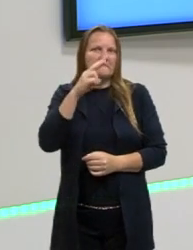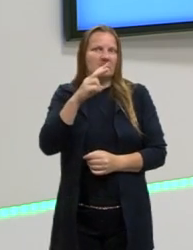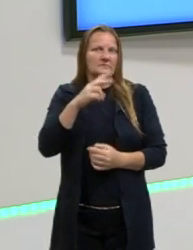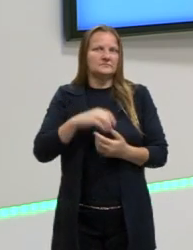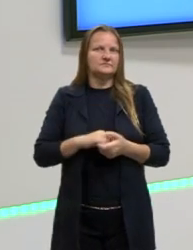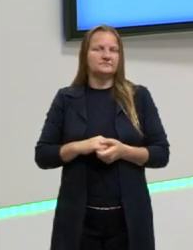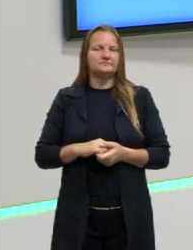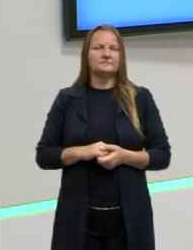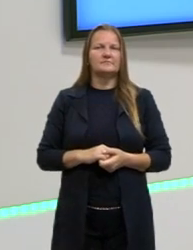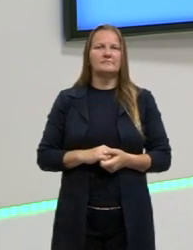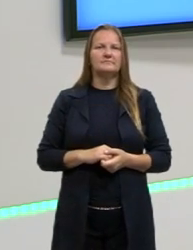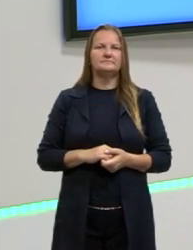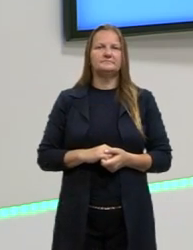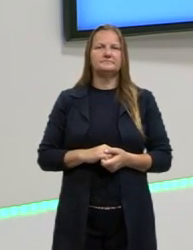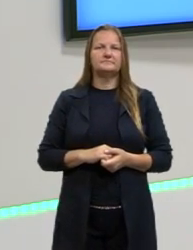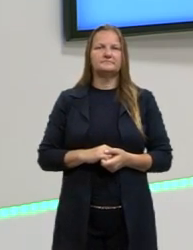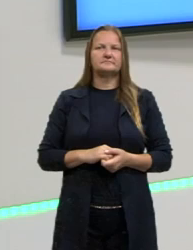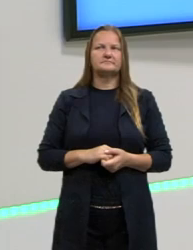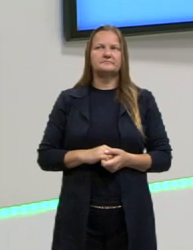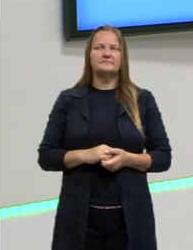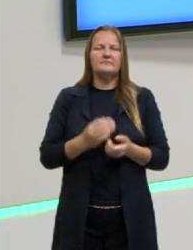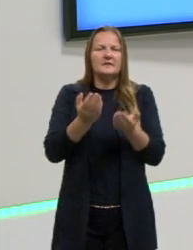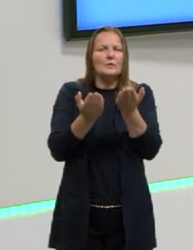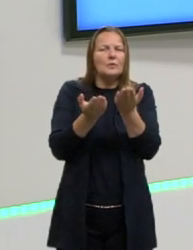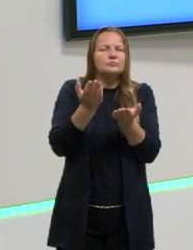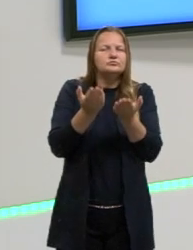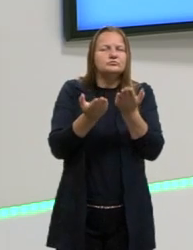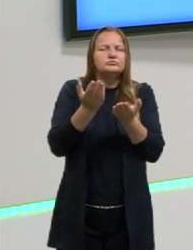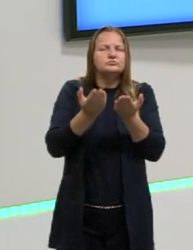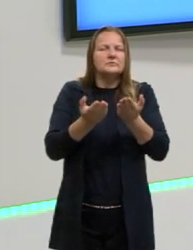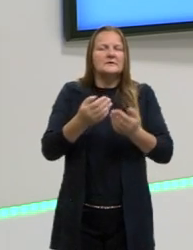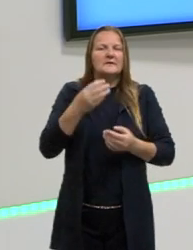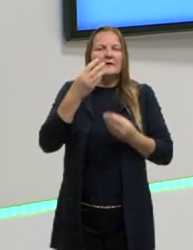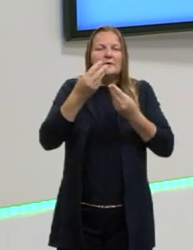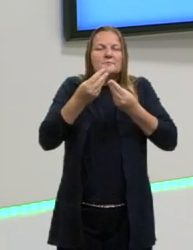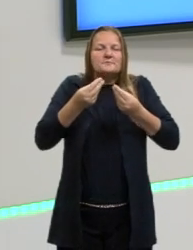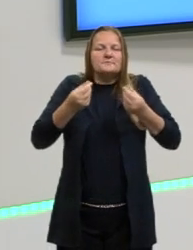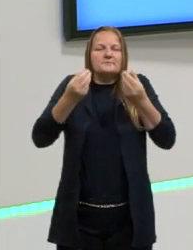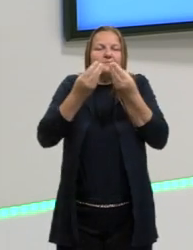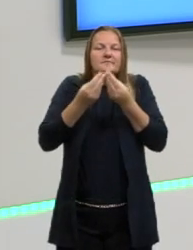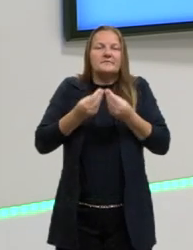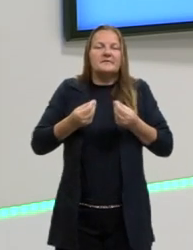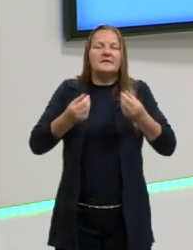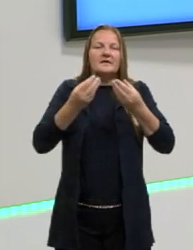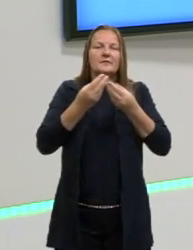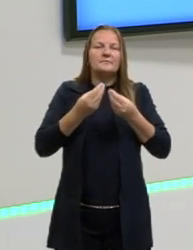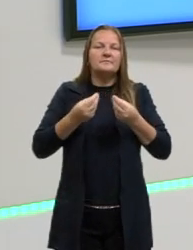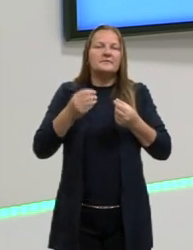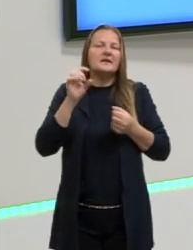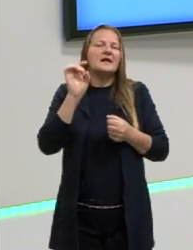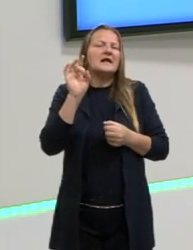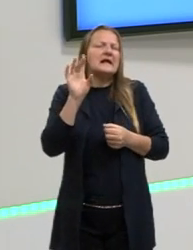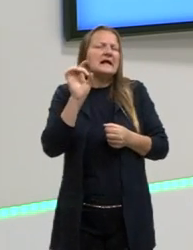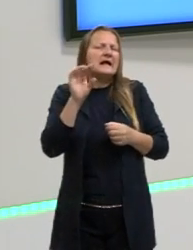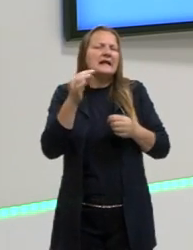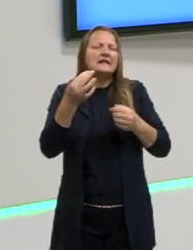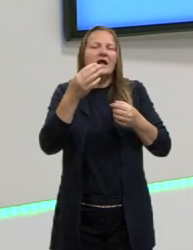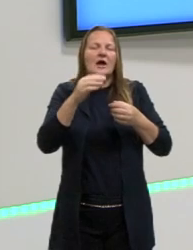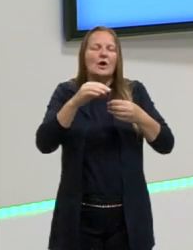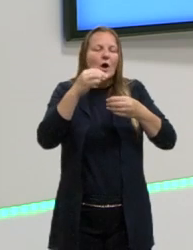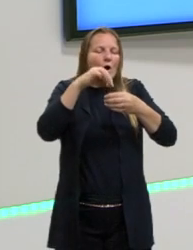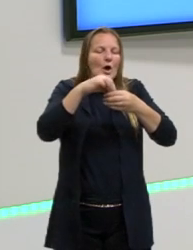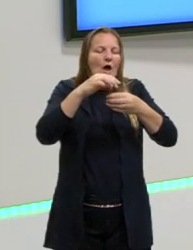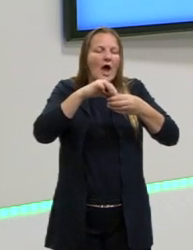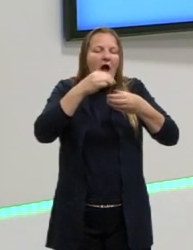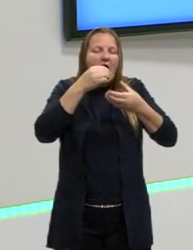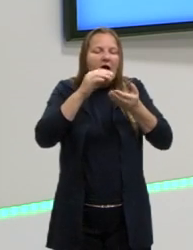na parte 2, para que a gente tenha a percepção de cada elemento que está ali dentro desse texto, de